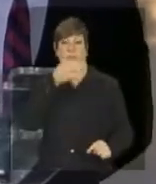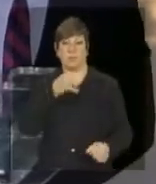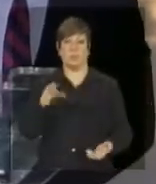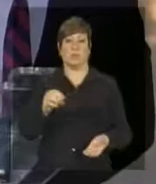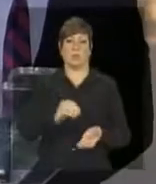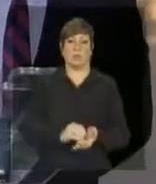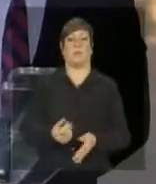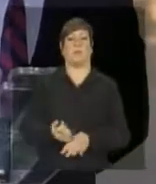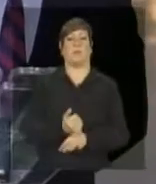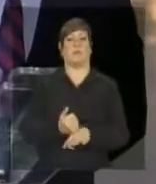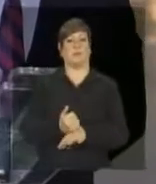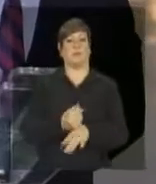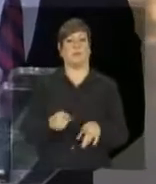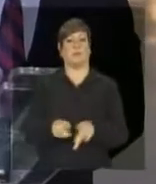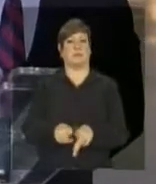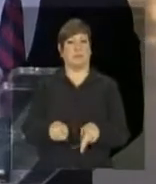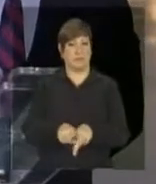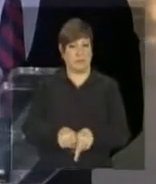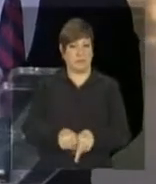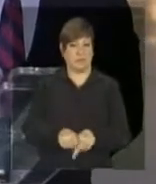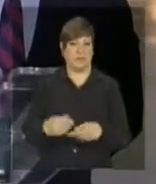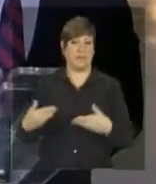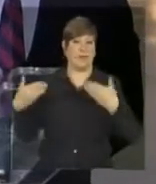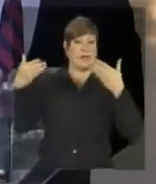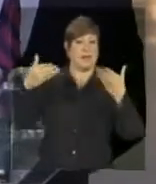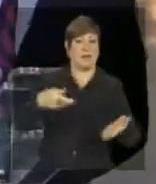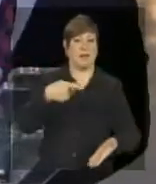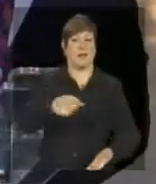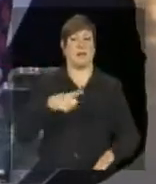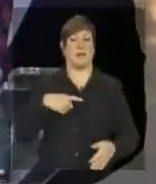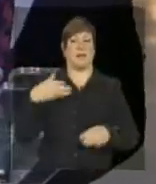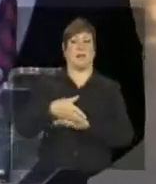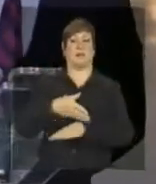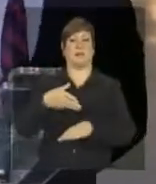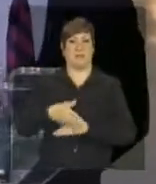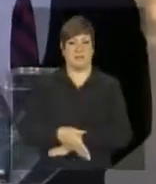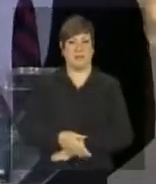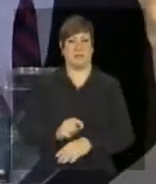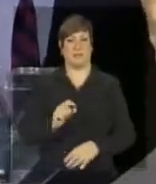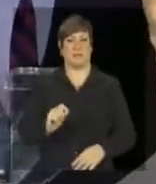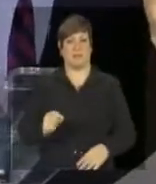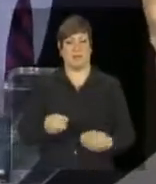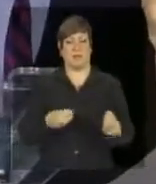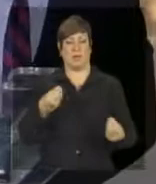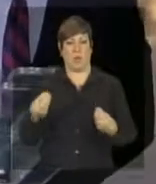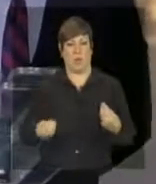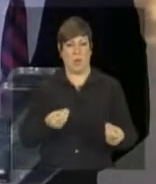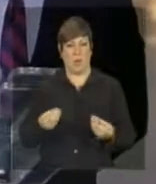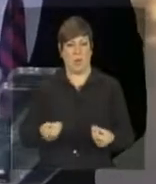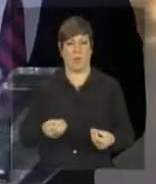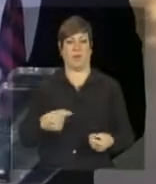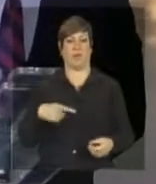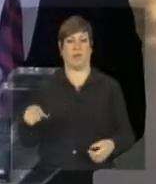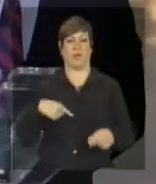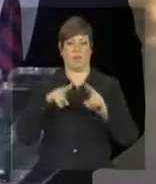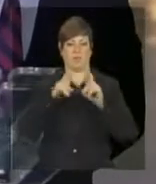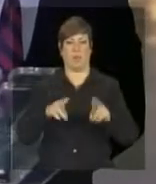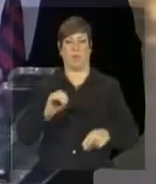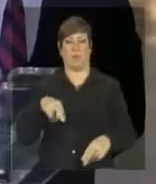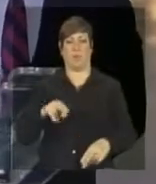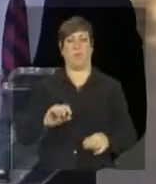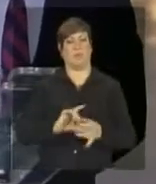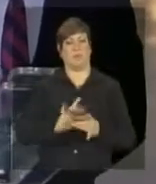de aperfeiçoamento e de lá participarem das negociações por intermédio dos mecanismos oficiais que as Nações Unidas torna disponíveis então,